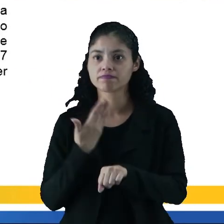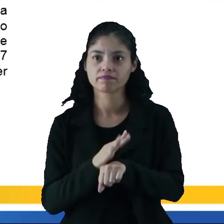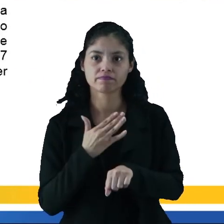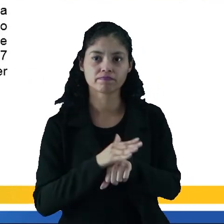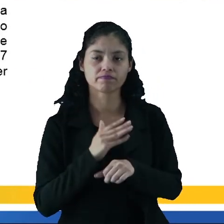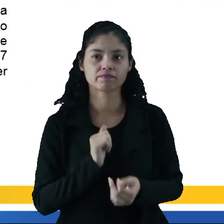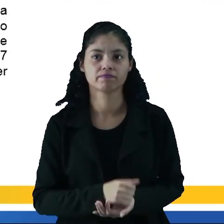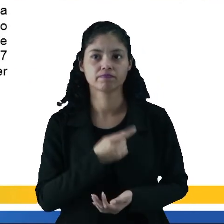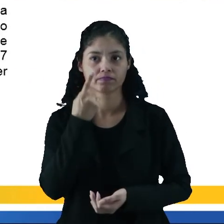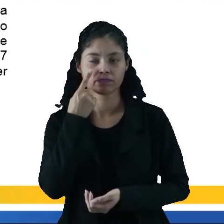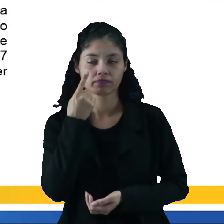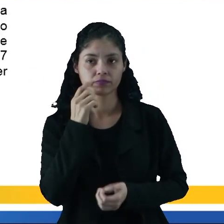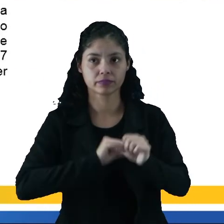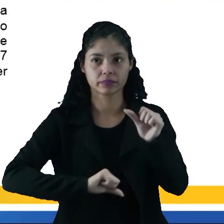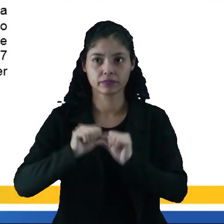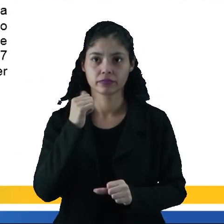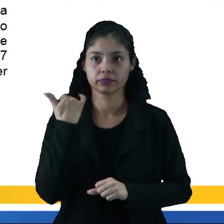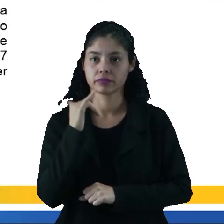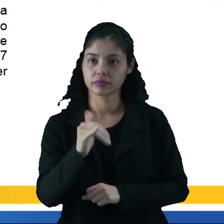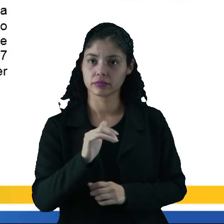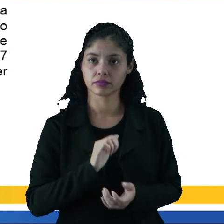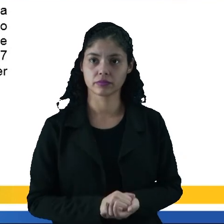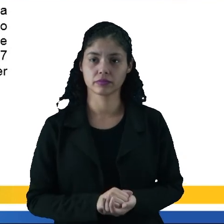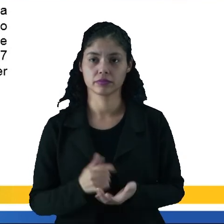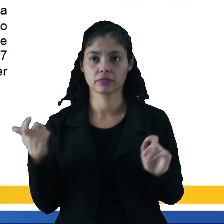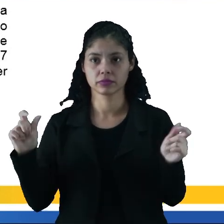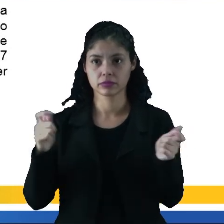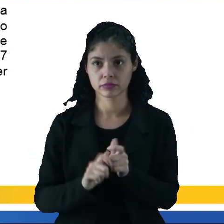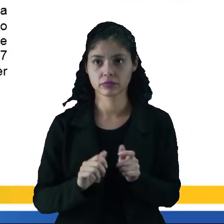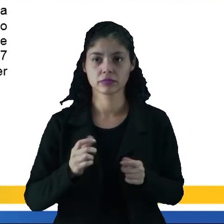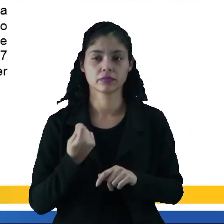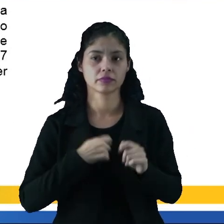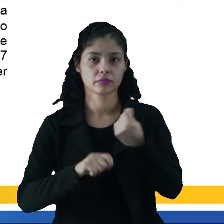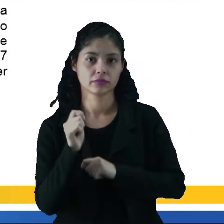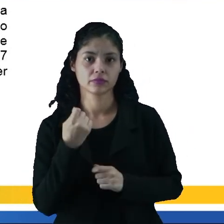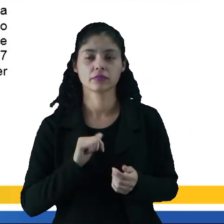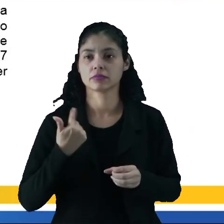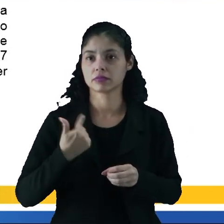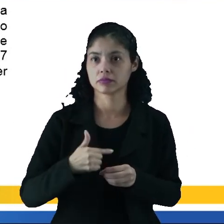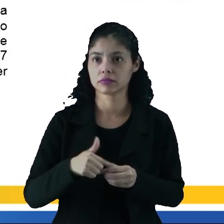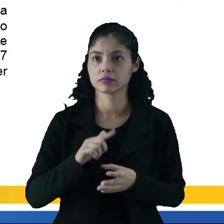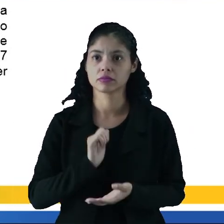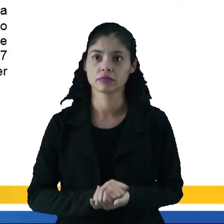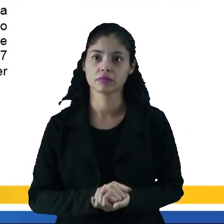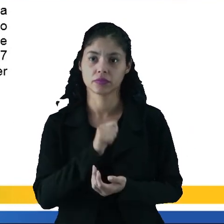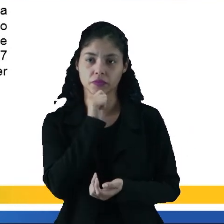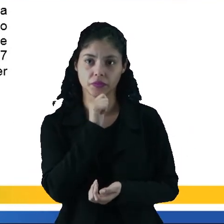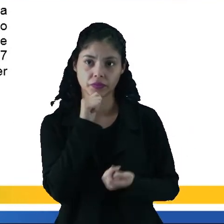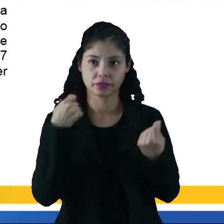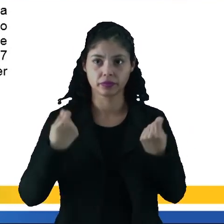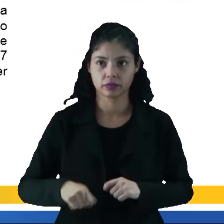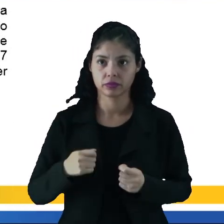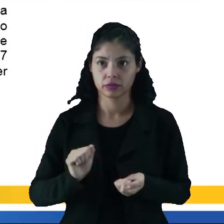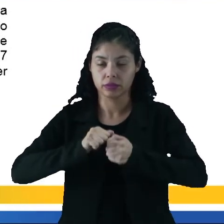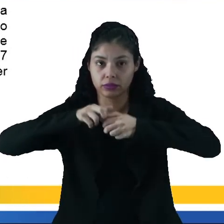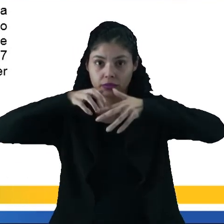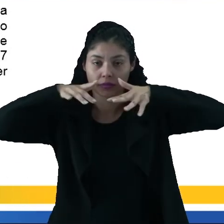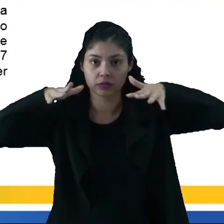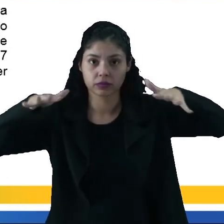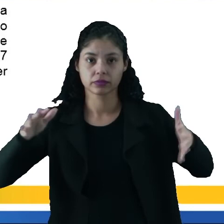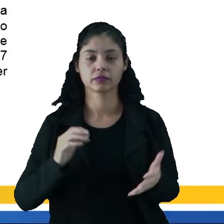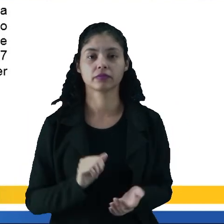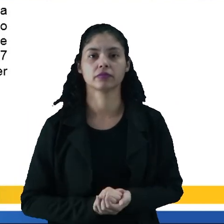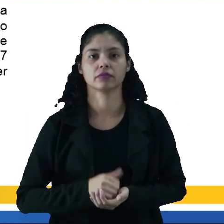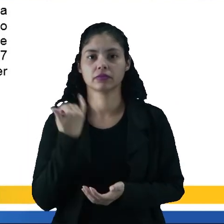prática, para alterar essa matriz de energia e reduzir a dependência econômica de combustíveis fósseis, seria preciso ampliar o